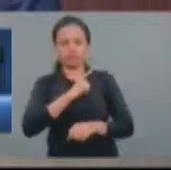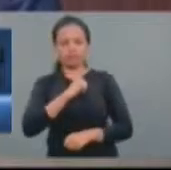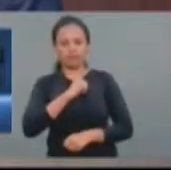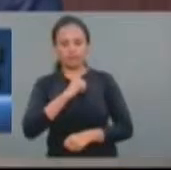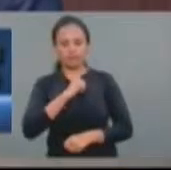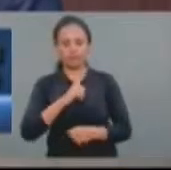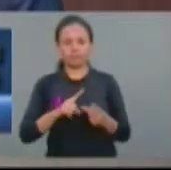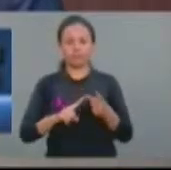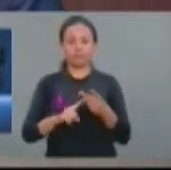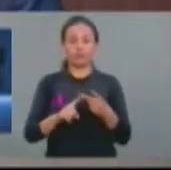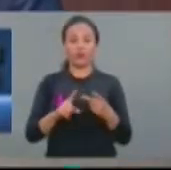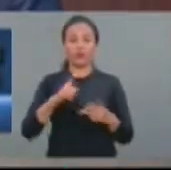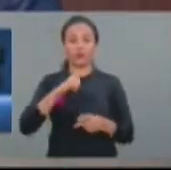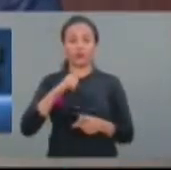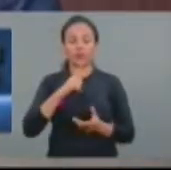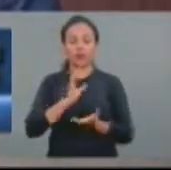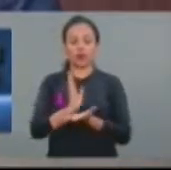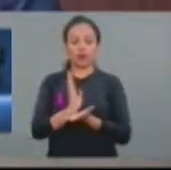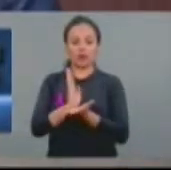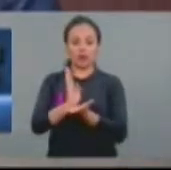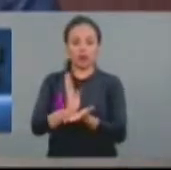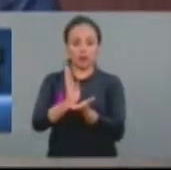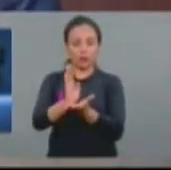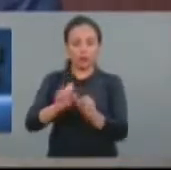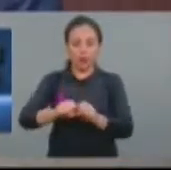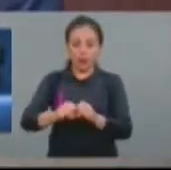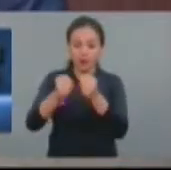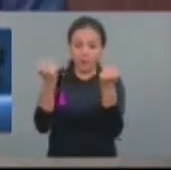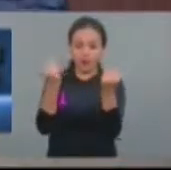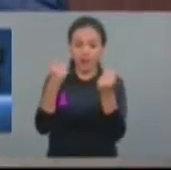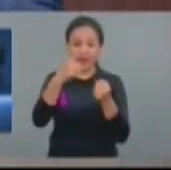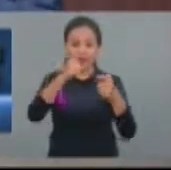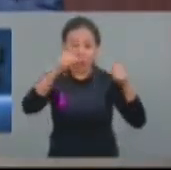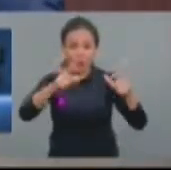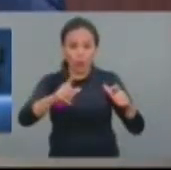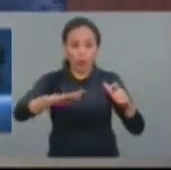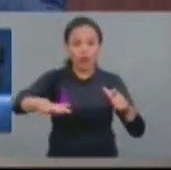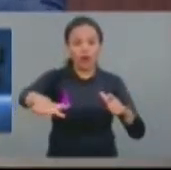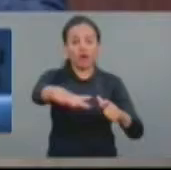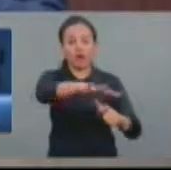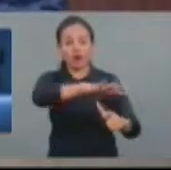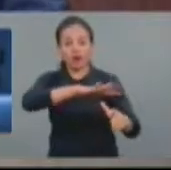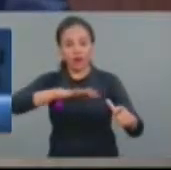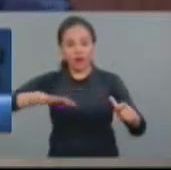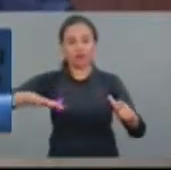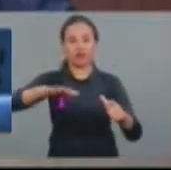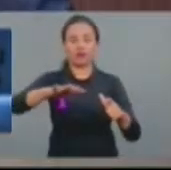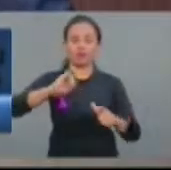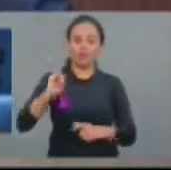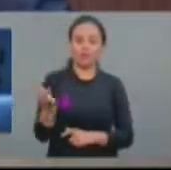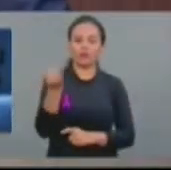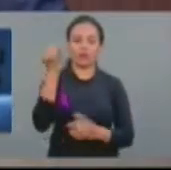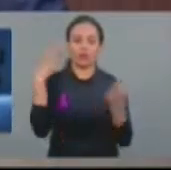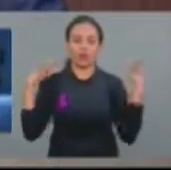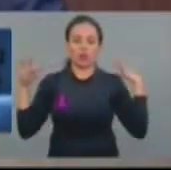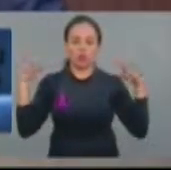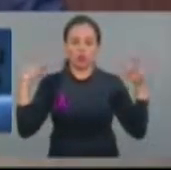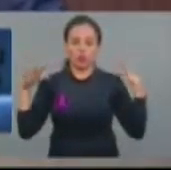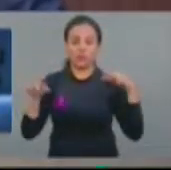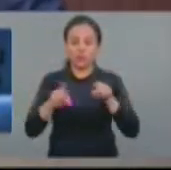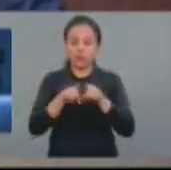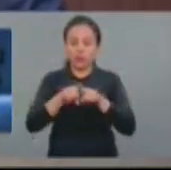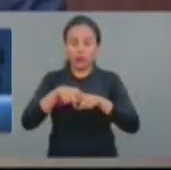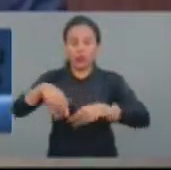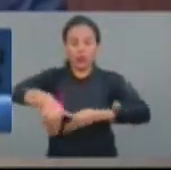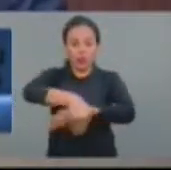turístico de Canoa Quebrada, integrando com toda aquela região do litoral leste e onde está incluso também a duplicação da CE